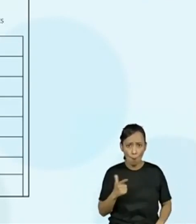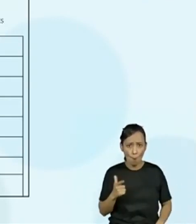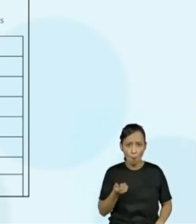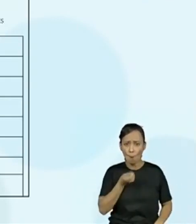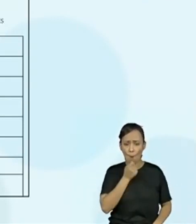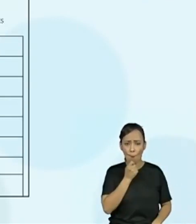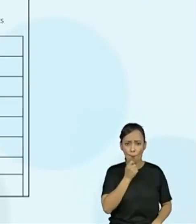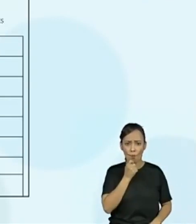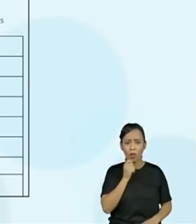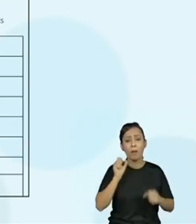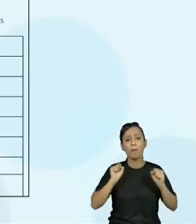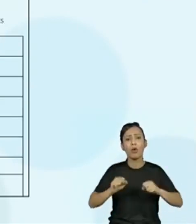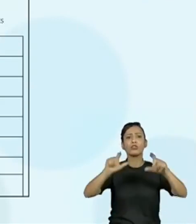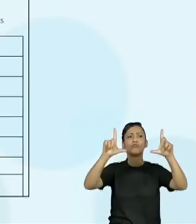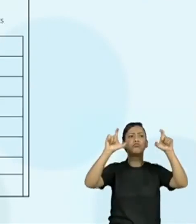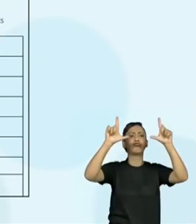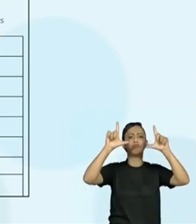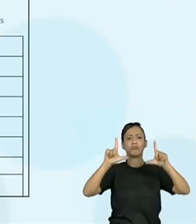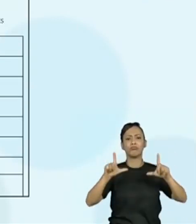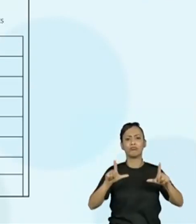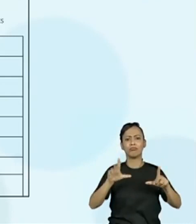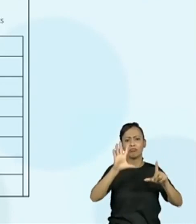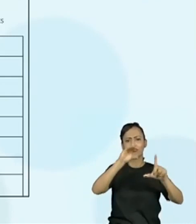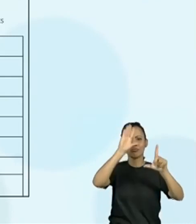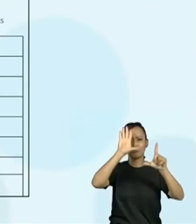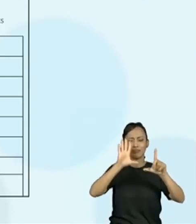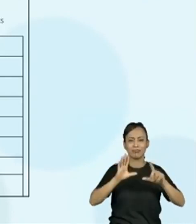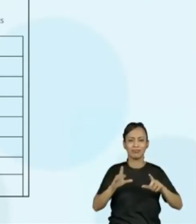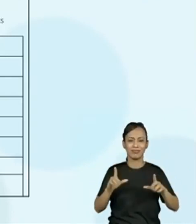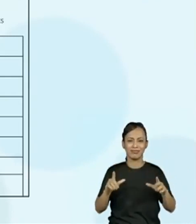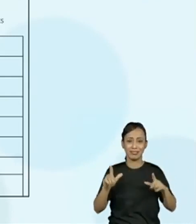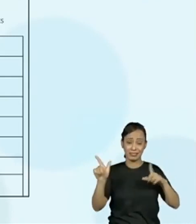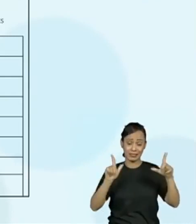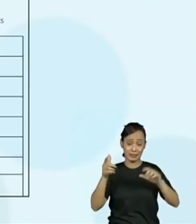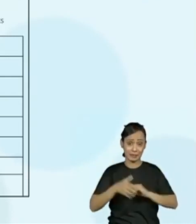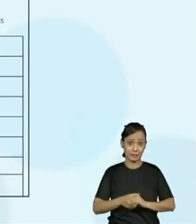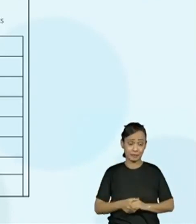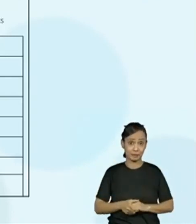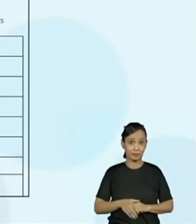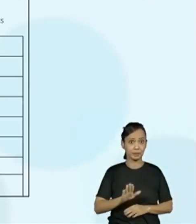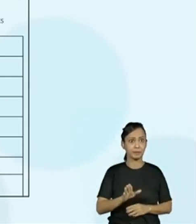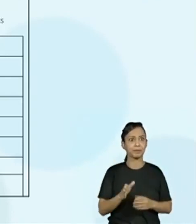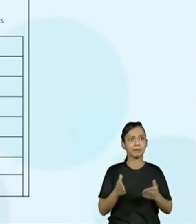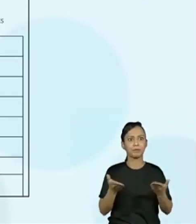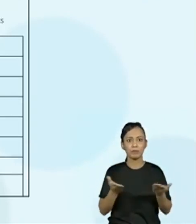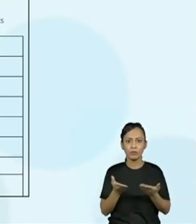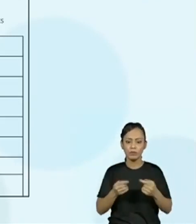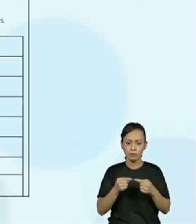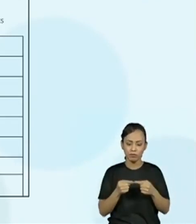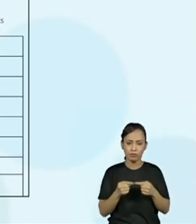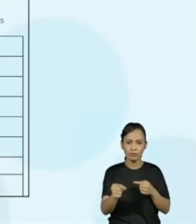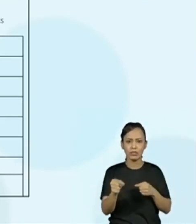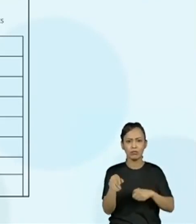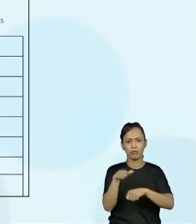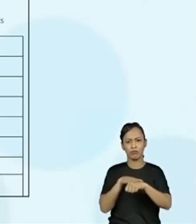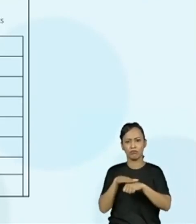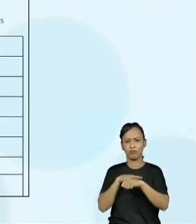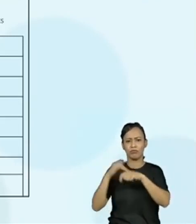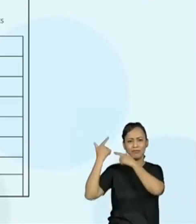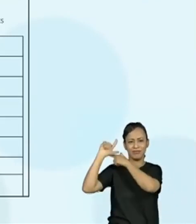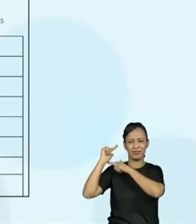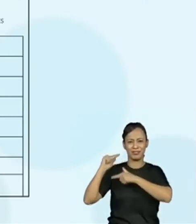tirar um print da tela. Qual é o desafio de vocês, turminha? Nós não estamos falando nessa semana de brincadeiras